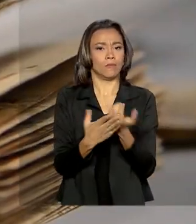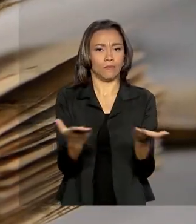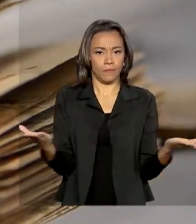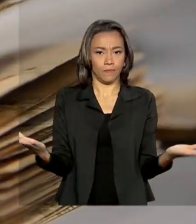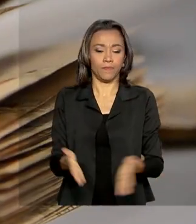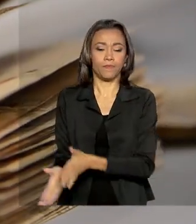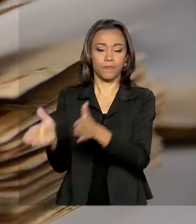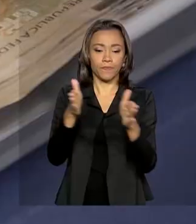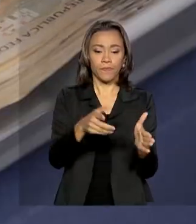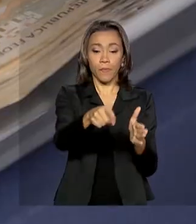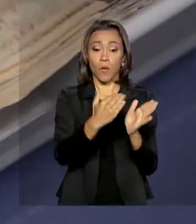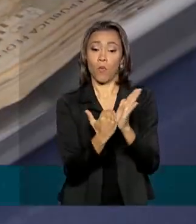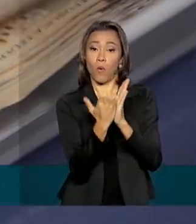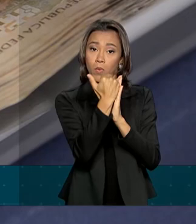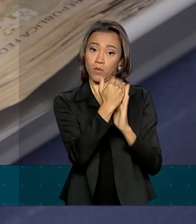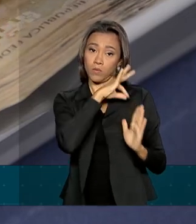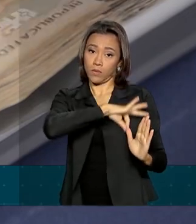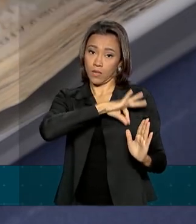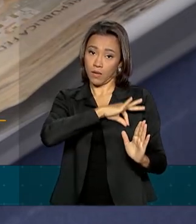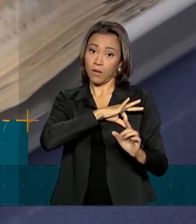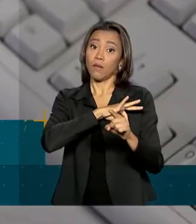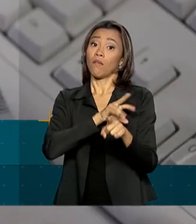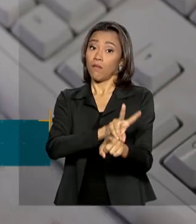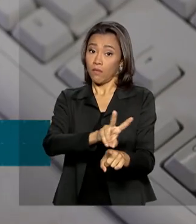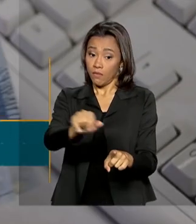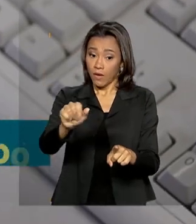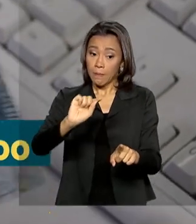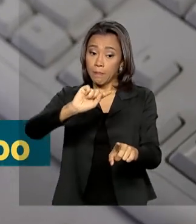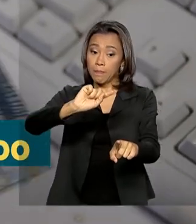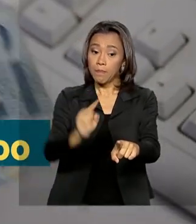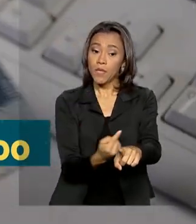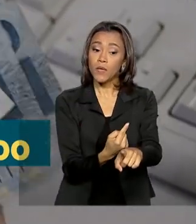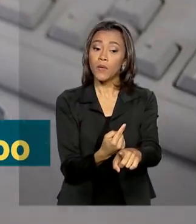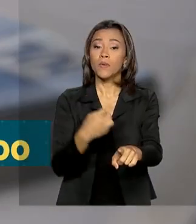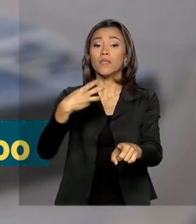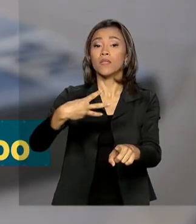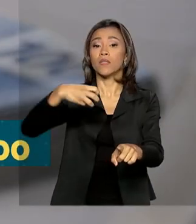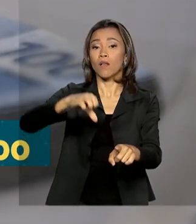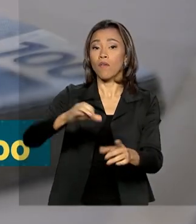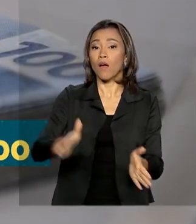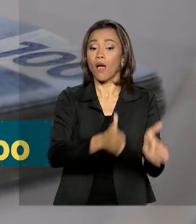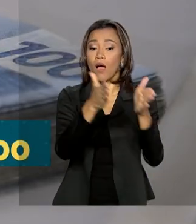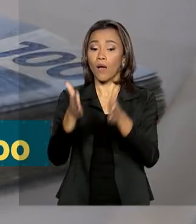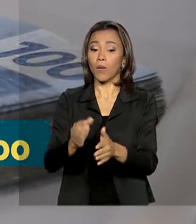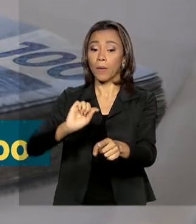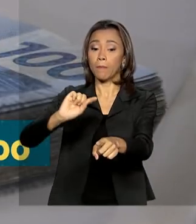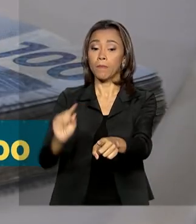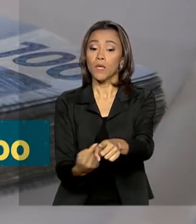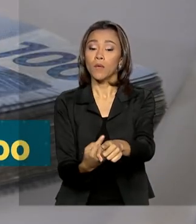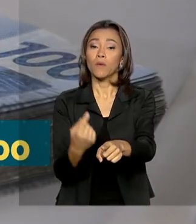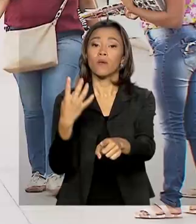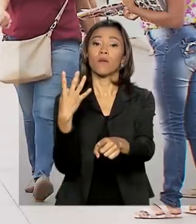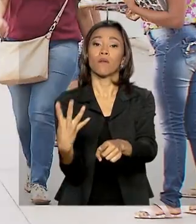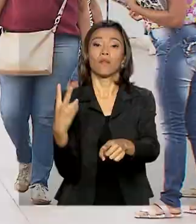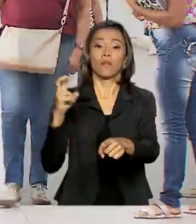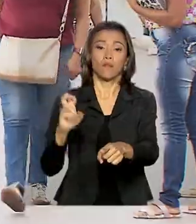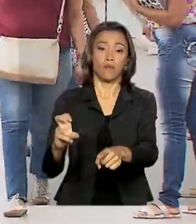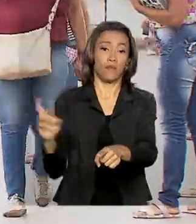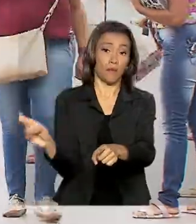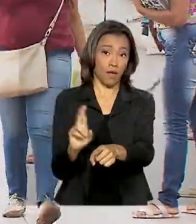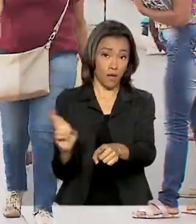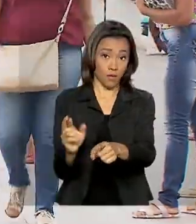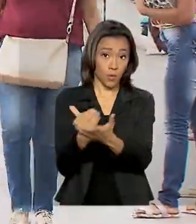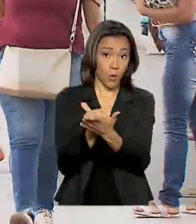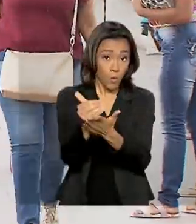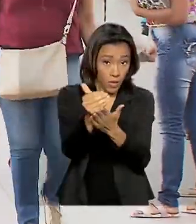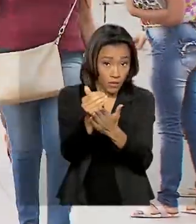Com o reajuste, o salário mínimo vai aumentar de R$.039 para R$.045,00, a partir do